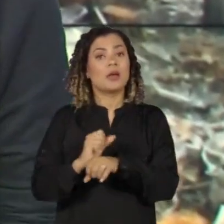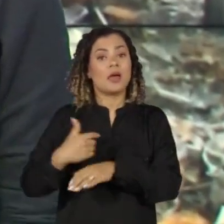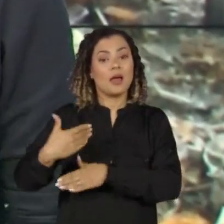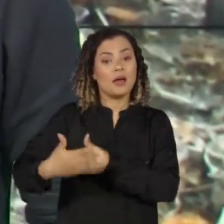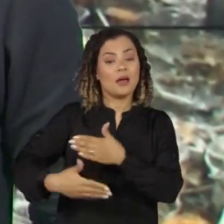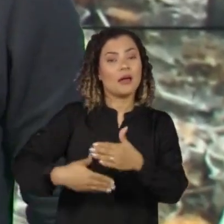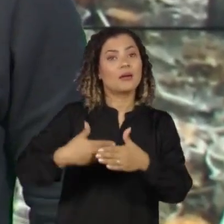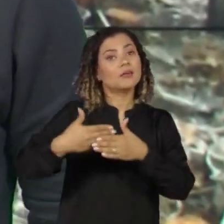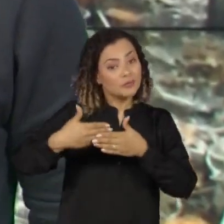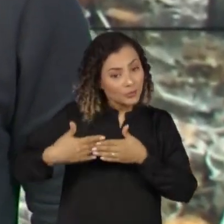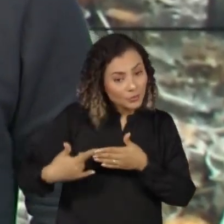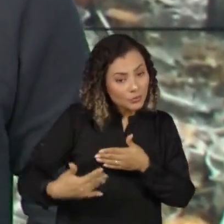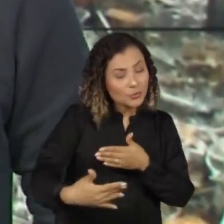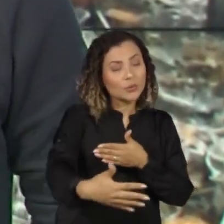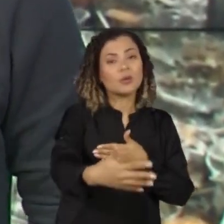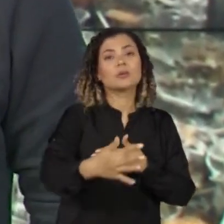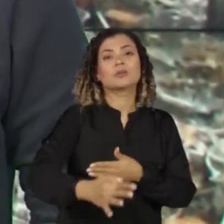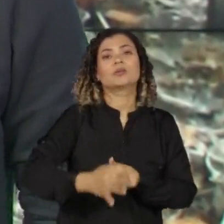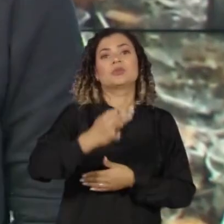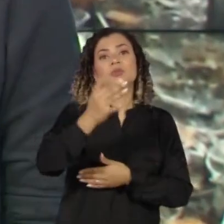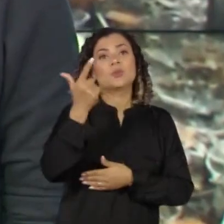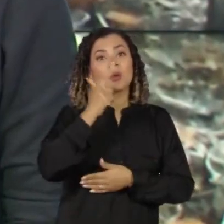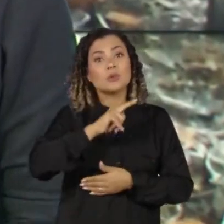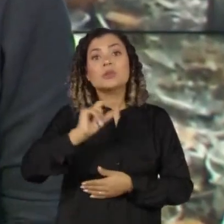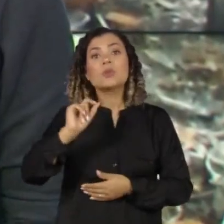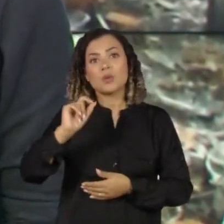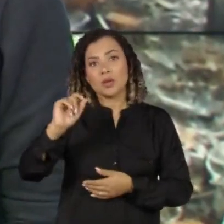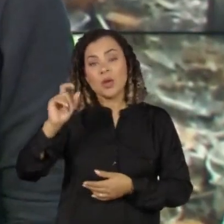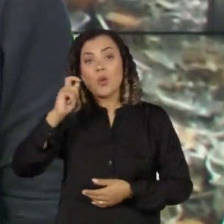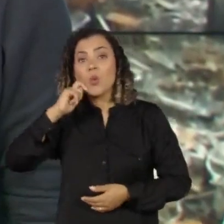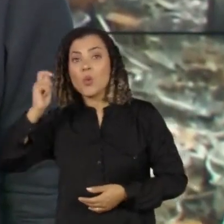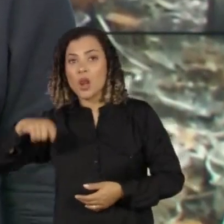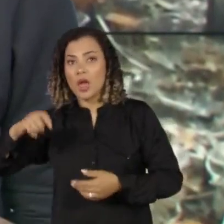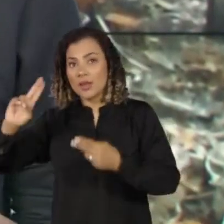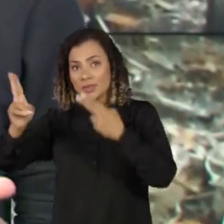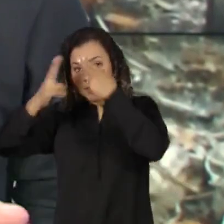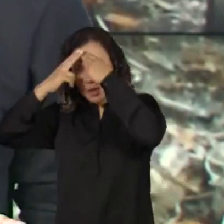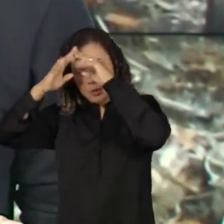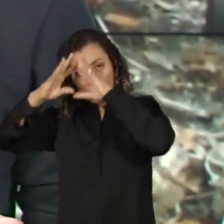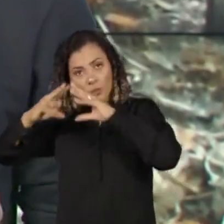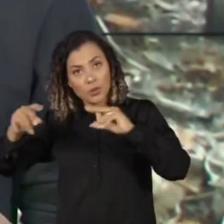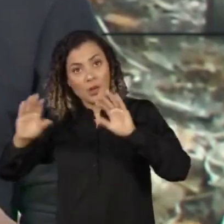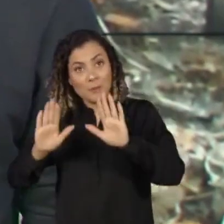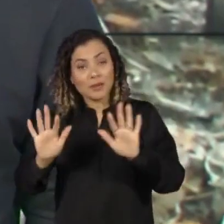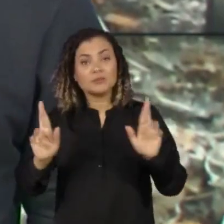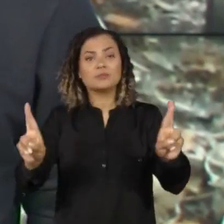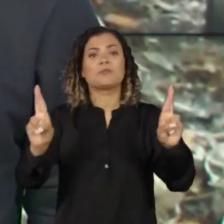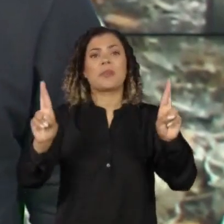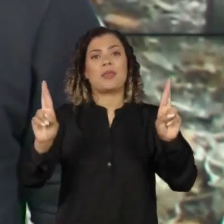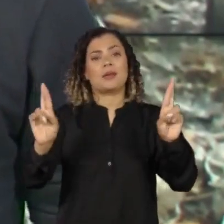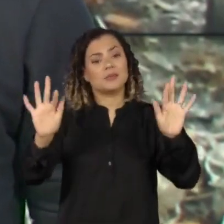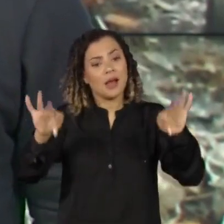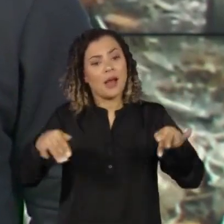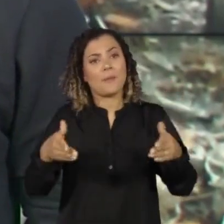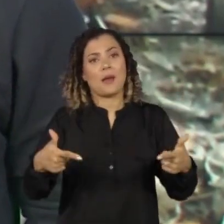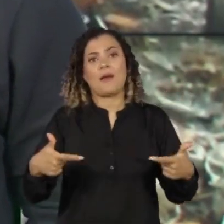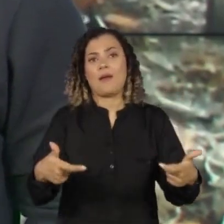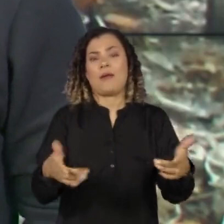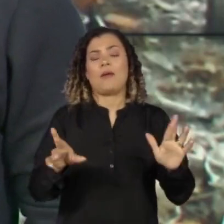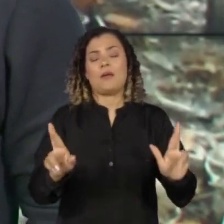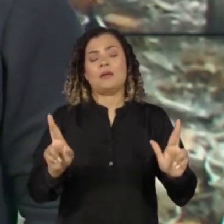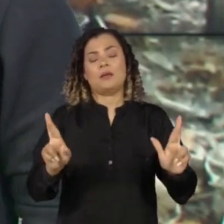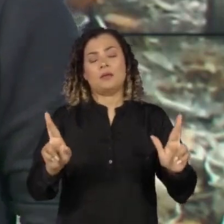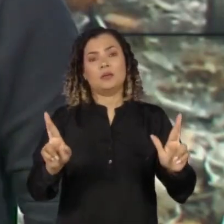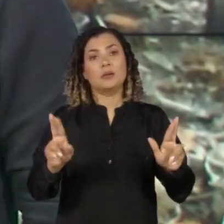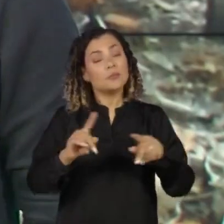que os ucranianos se recuperem do trauma. Mesmo assim, a esperança no fim do conflito segue viva e a vontade de